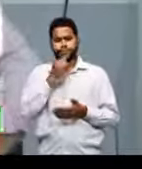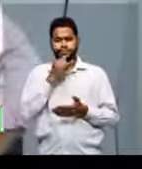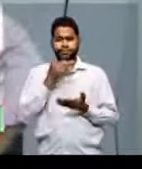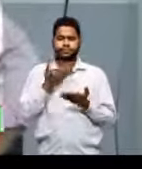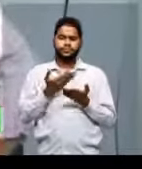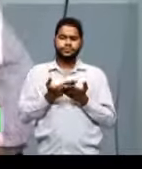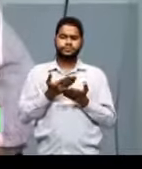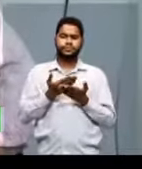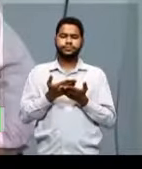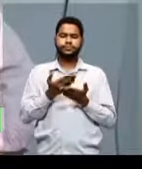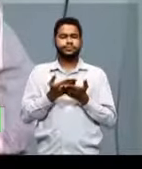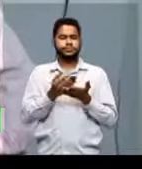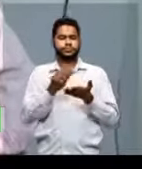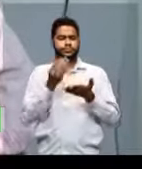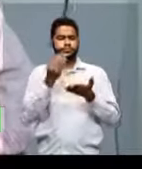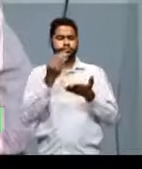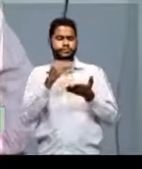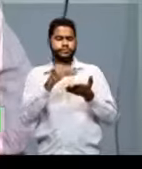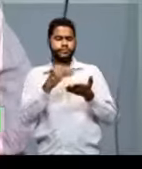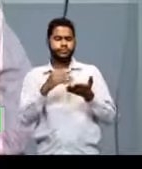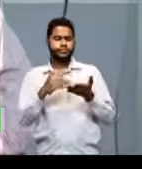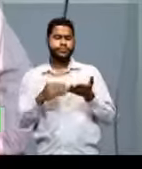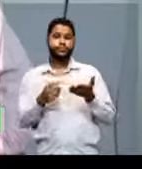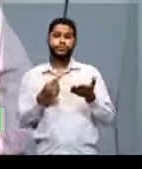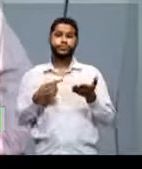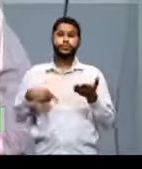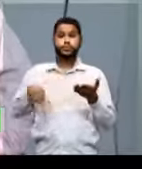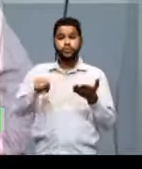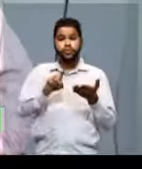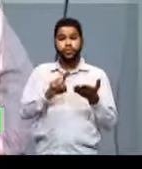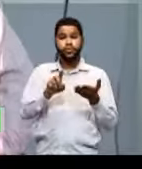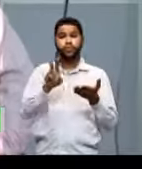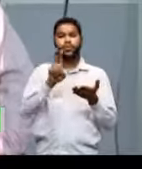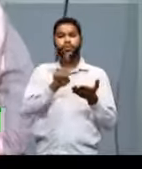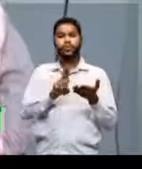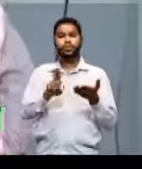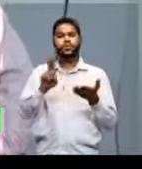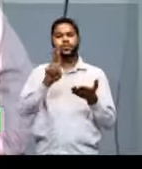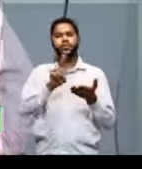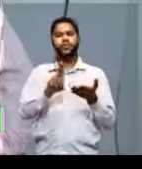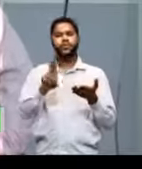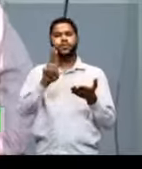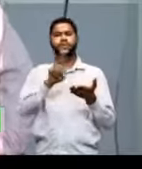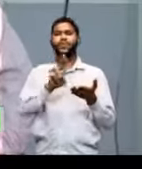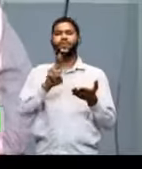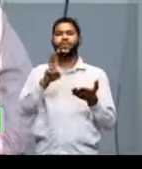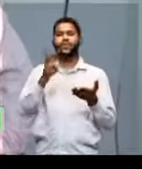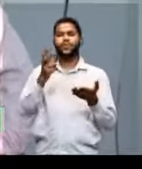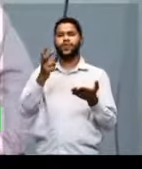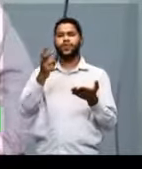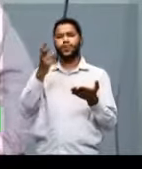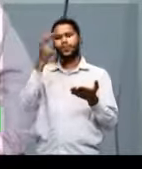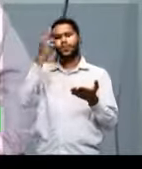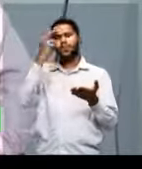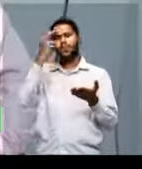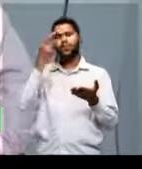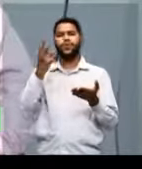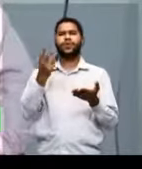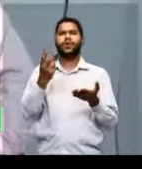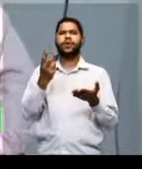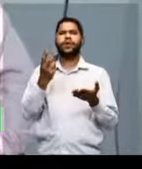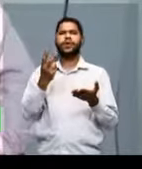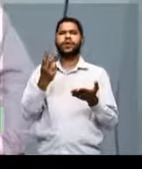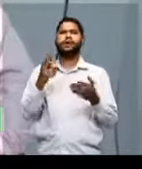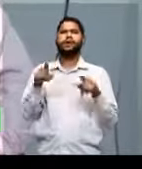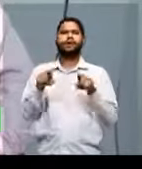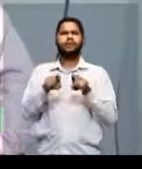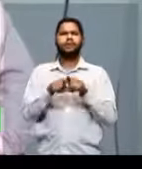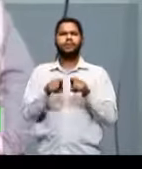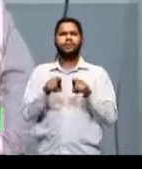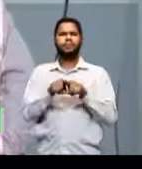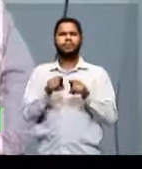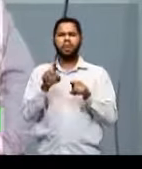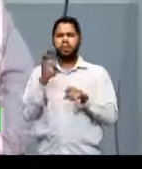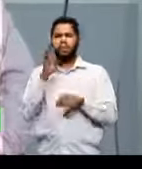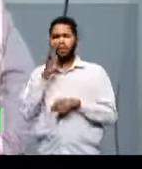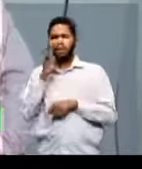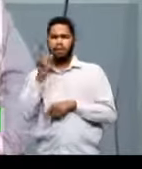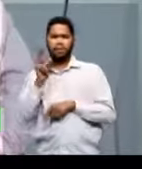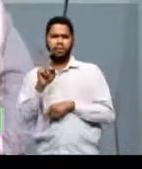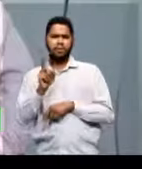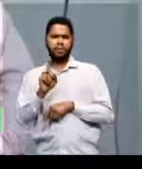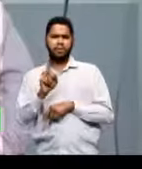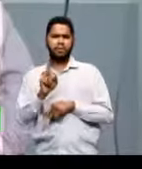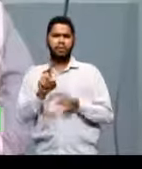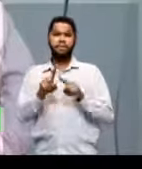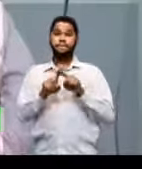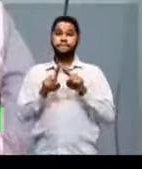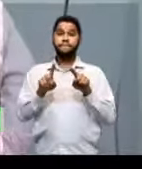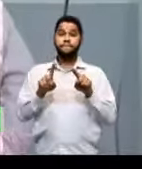aula pra você que nós somos consumidores e não apreciadores de cultura. Isso nos leva à compreensão de que, em um